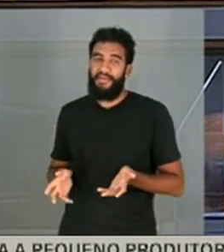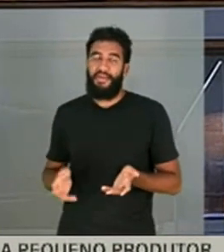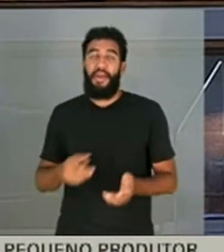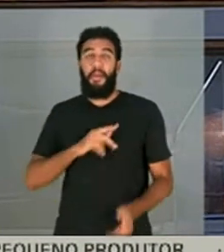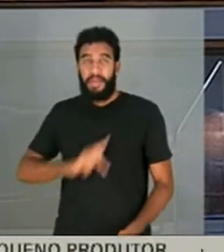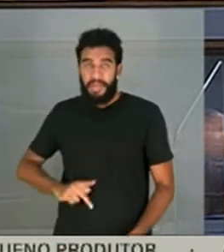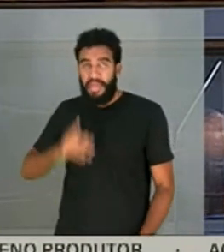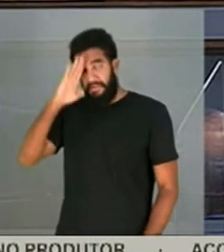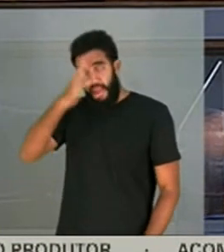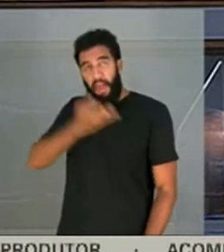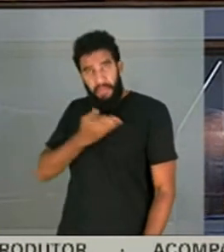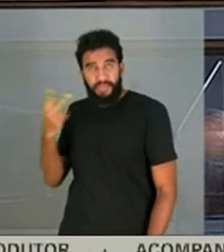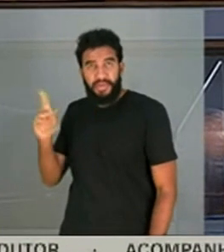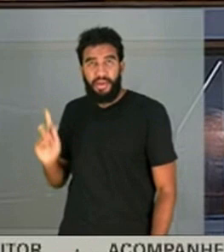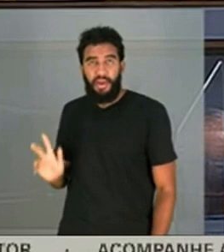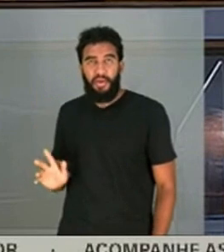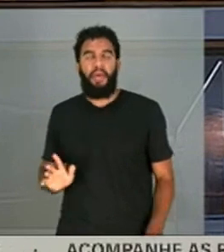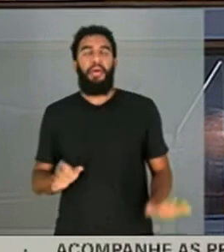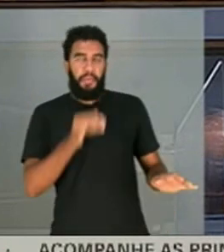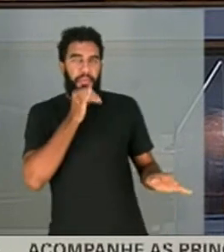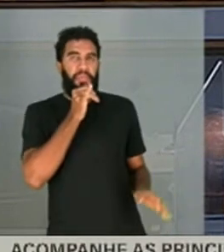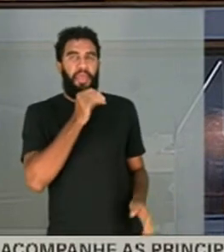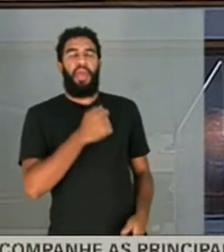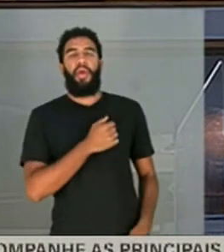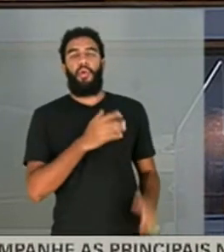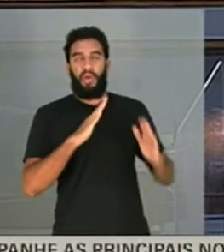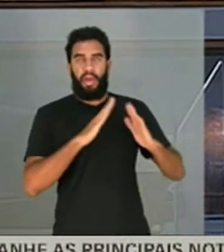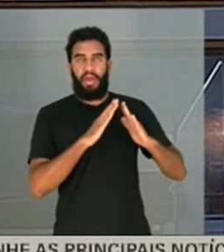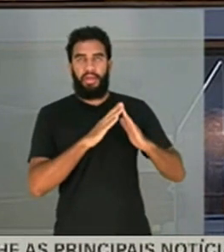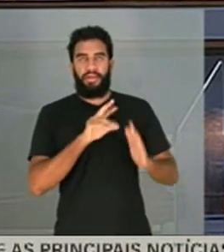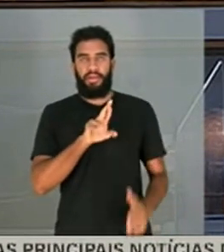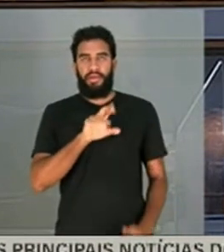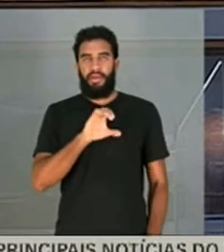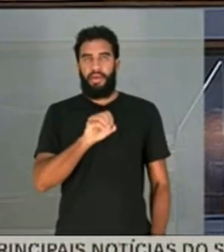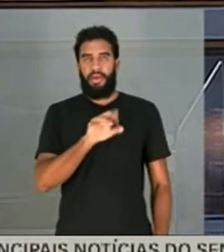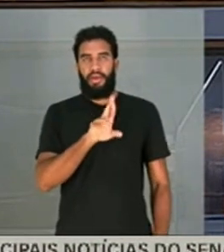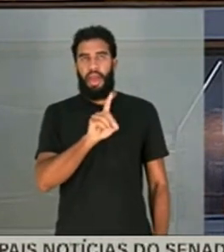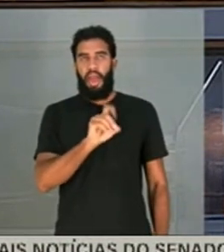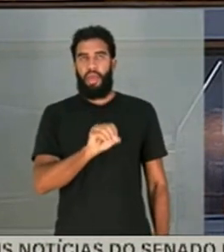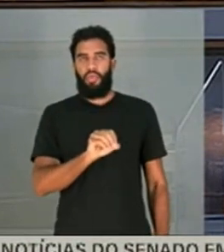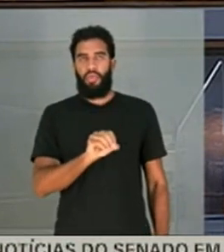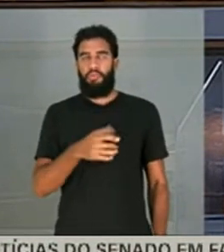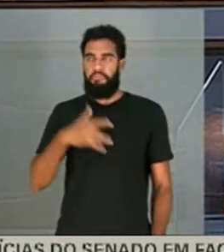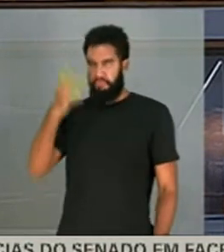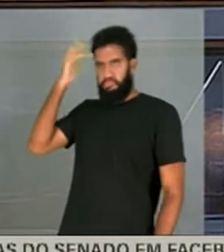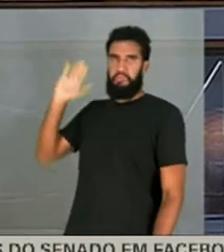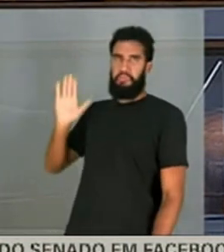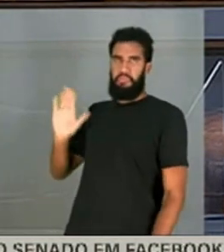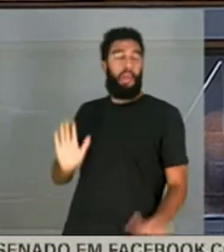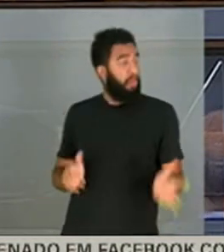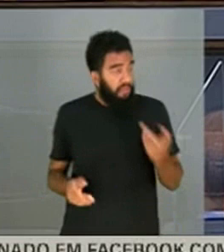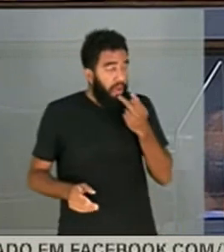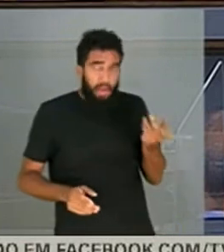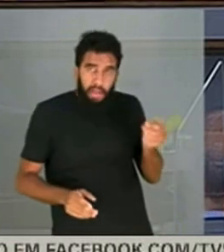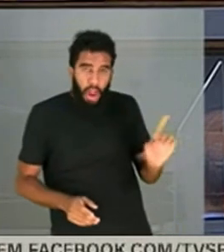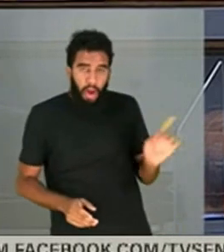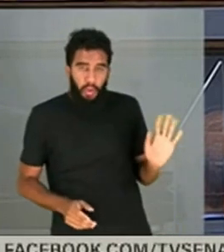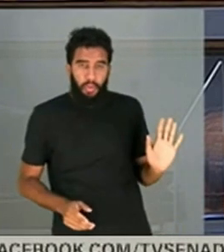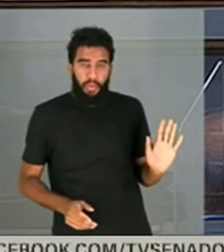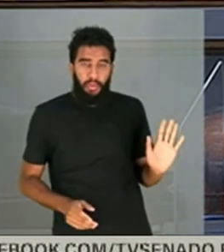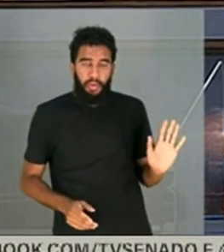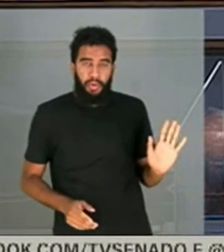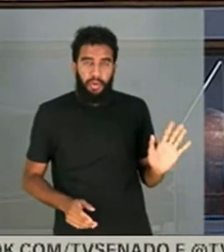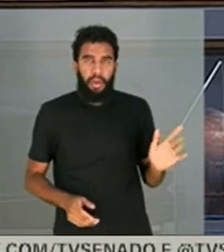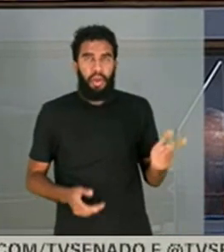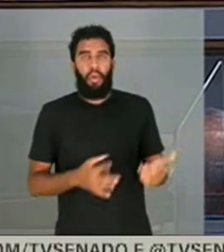Bolsonaro é seu amigo? Algum dia eu fui na casa do Ricardo Barros? Não, não, não, não, não, não. Algum